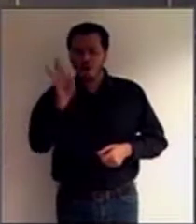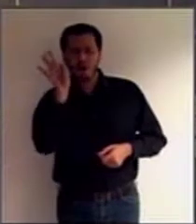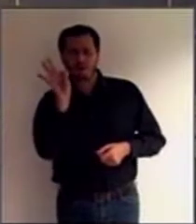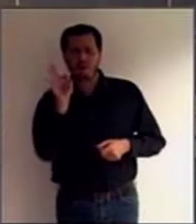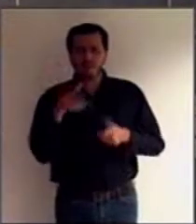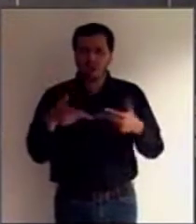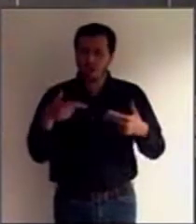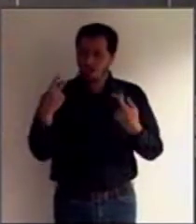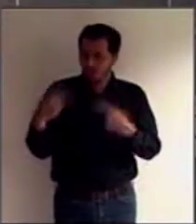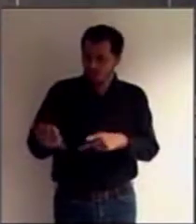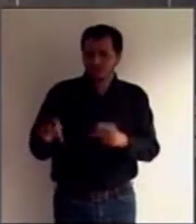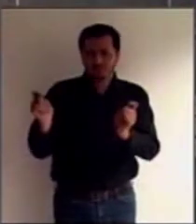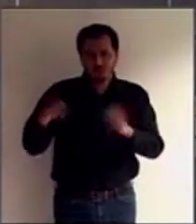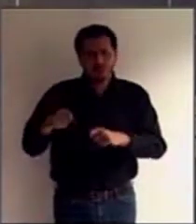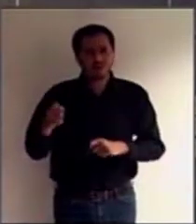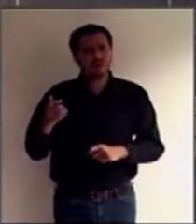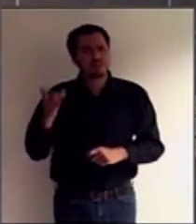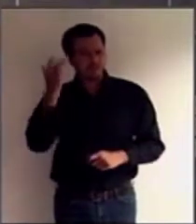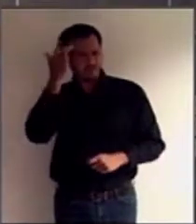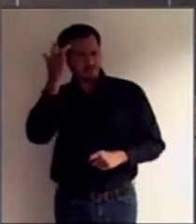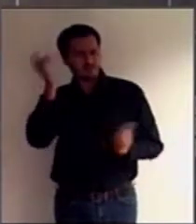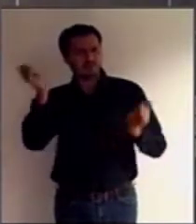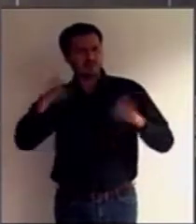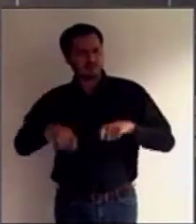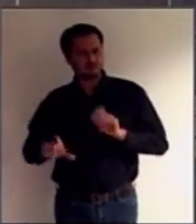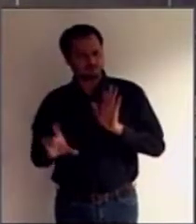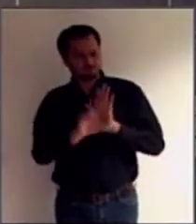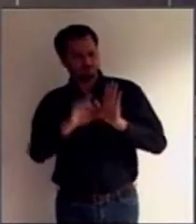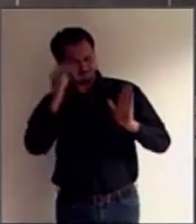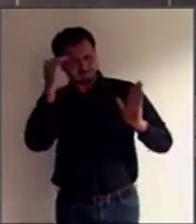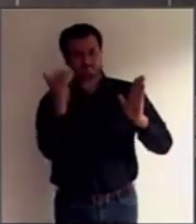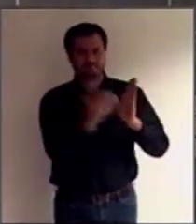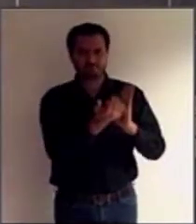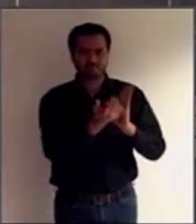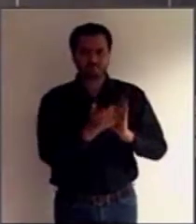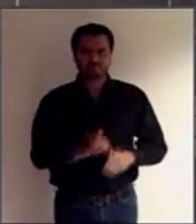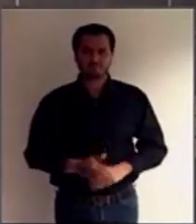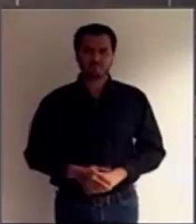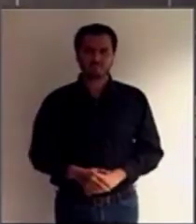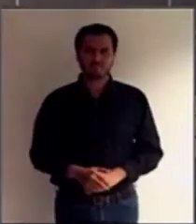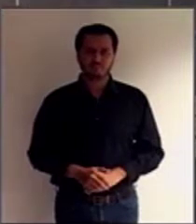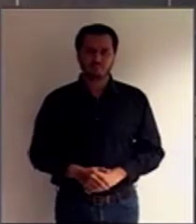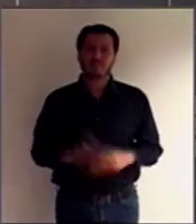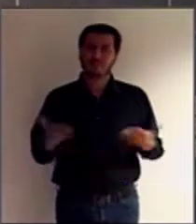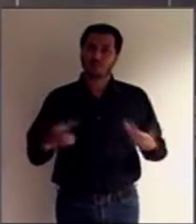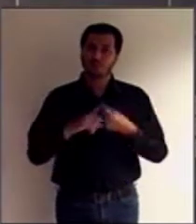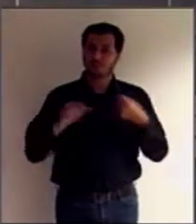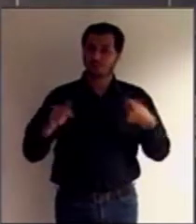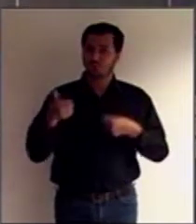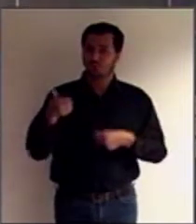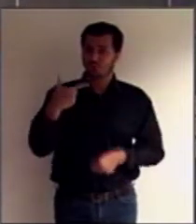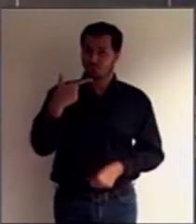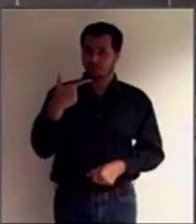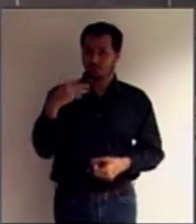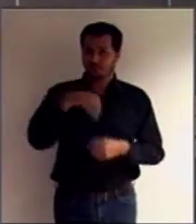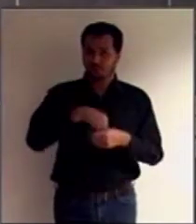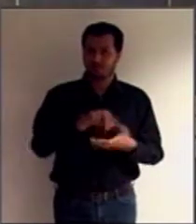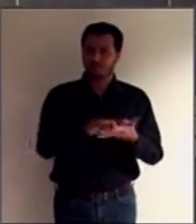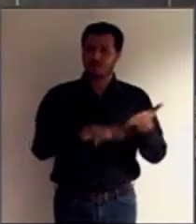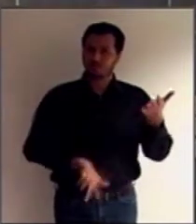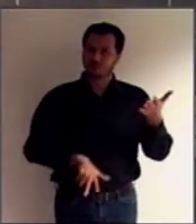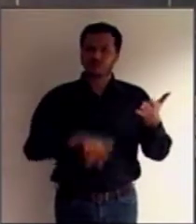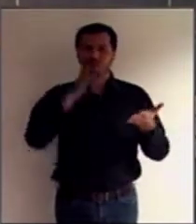possa exercer a sua capacidade legal. Então, o disposto no artigo 12 da Convenção, ele